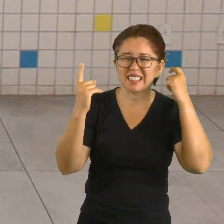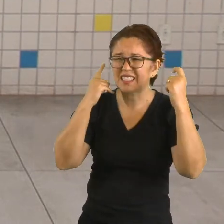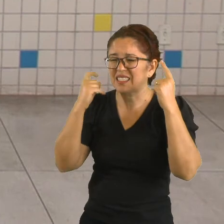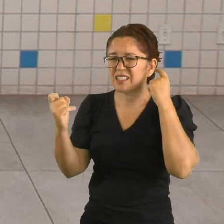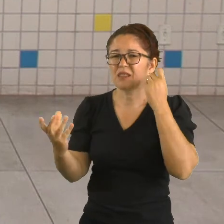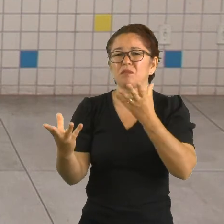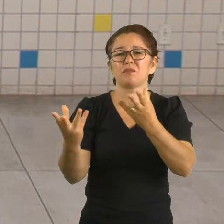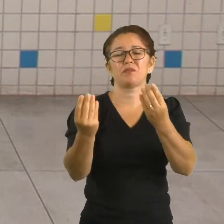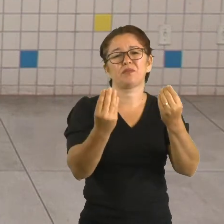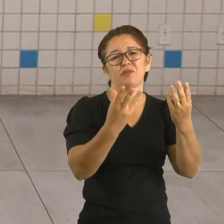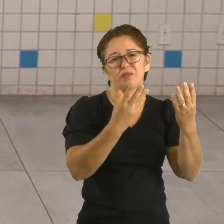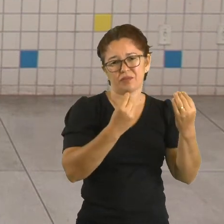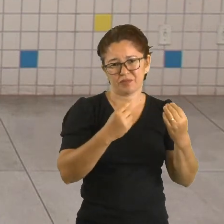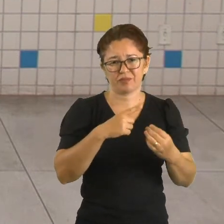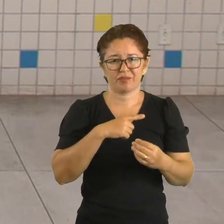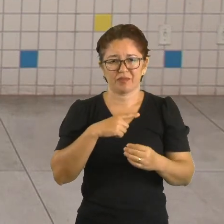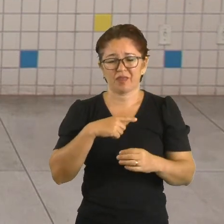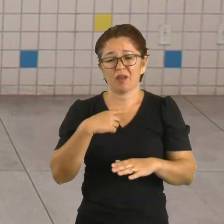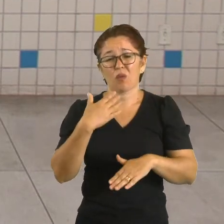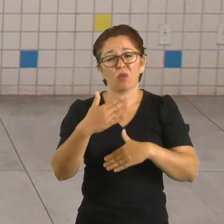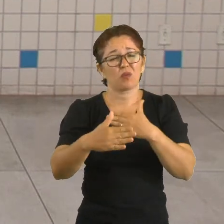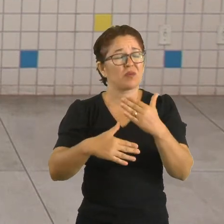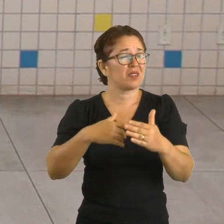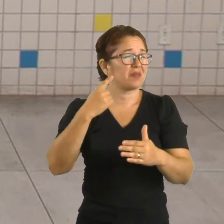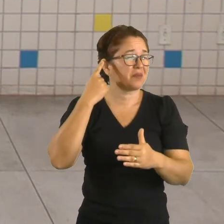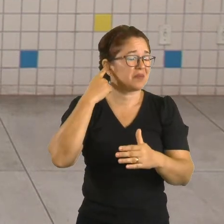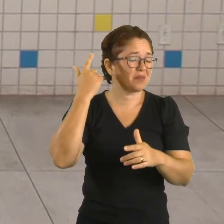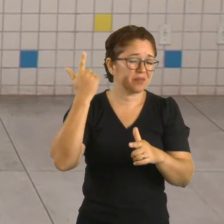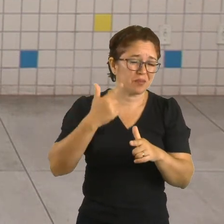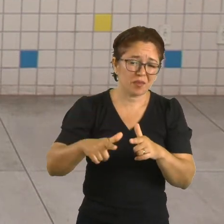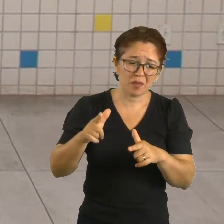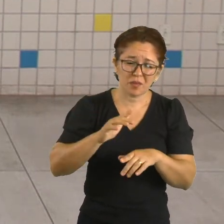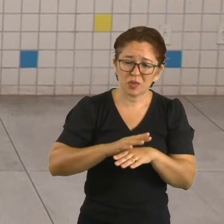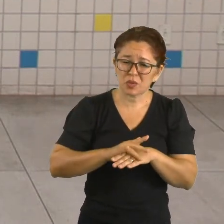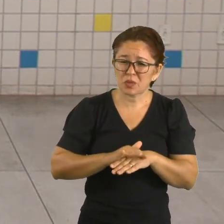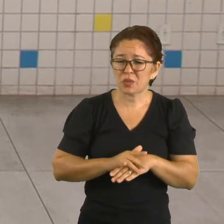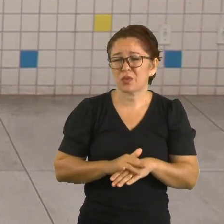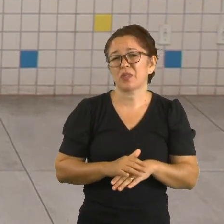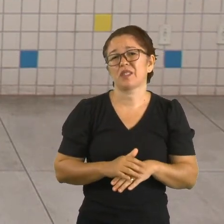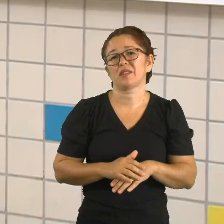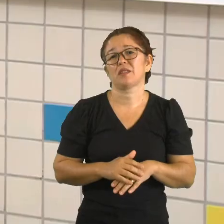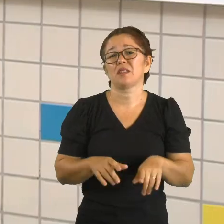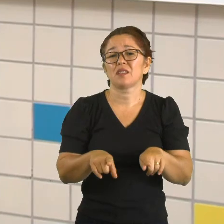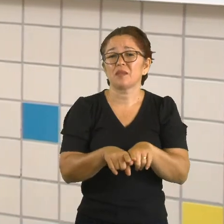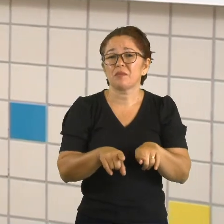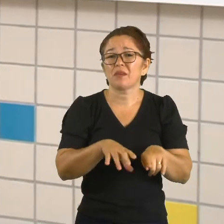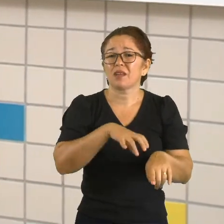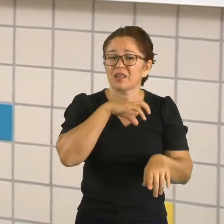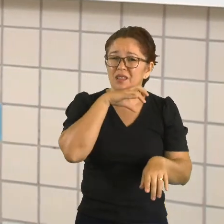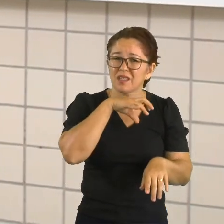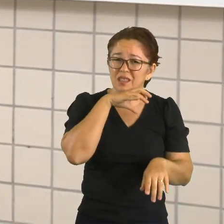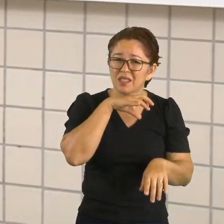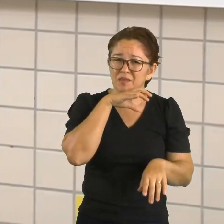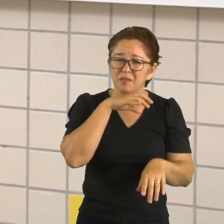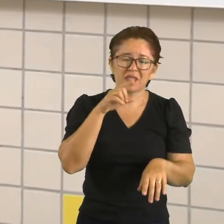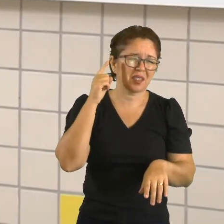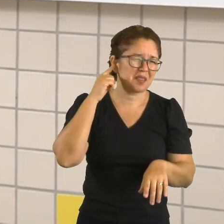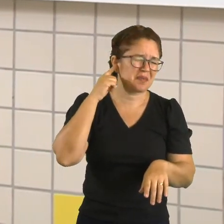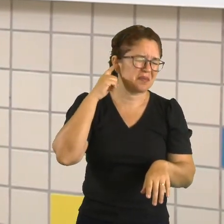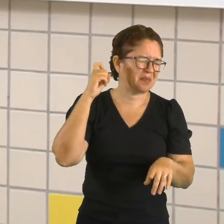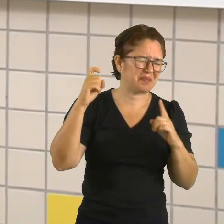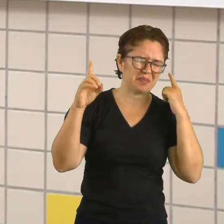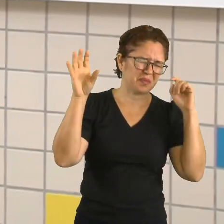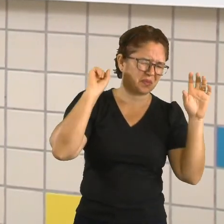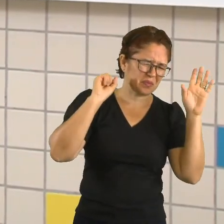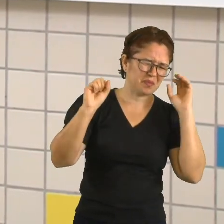sonores adequados pode causar vários problemas, tanto aos seres humanos como aos outros seres vivos. A questão da poluição sonora. Você tá